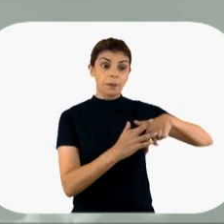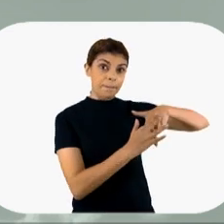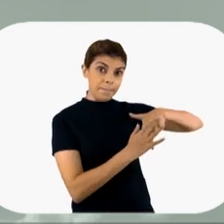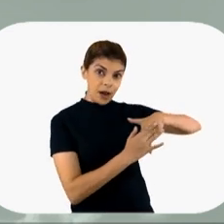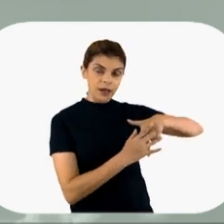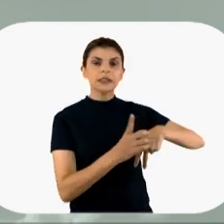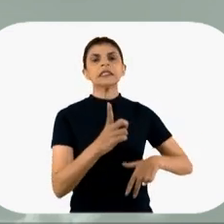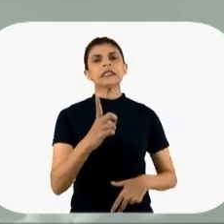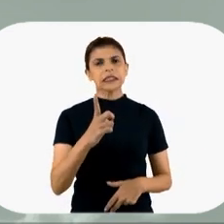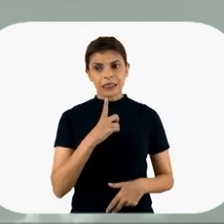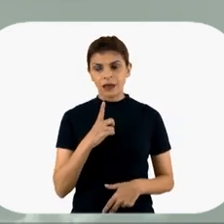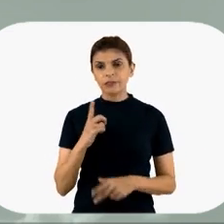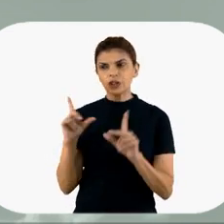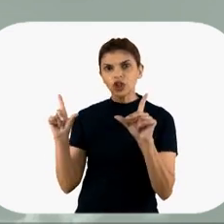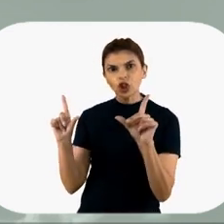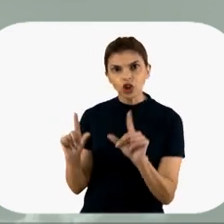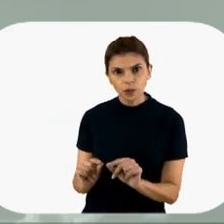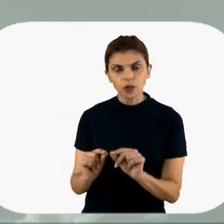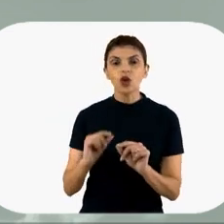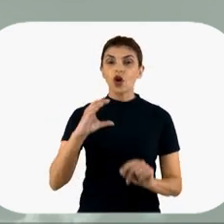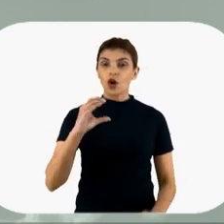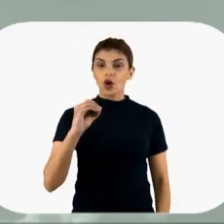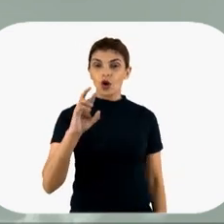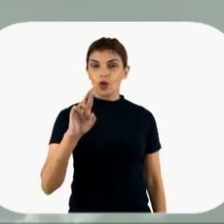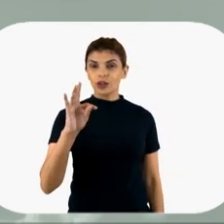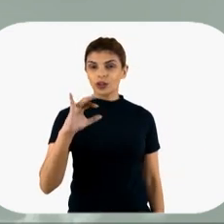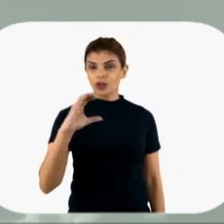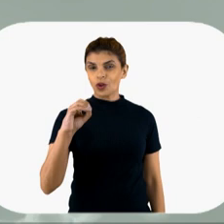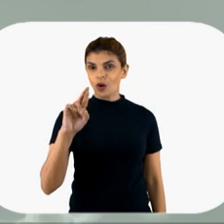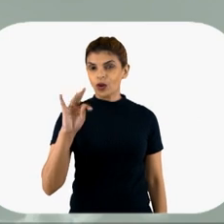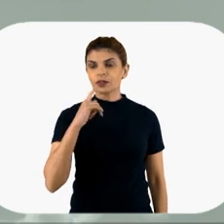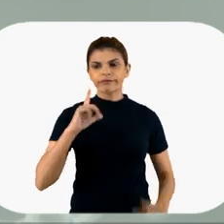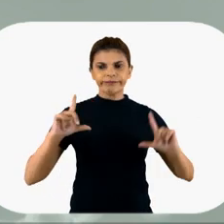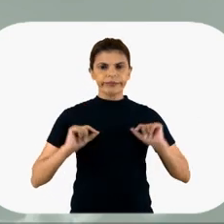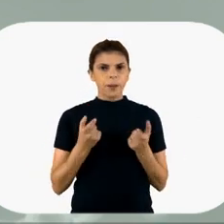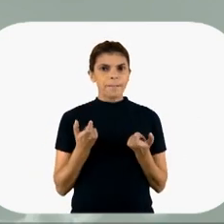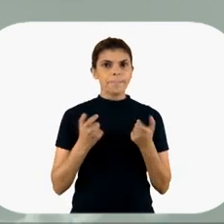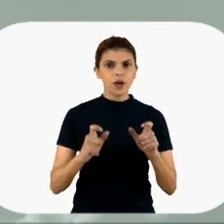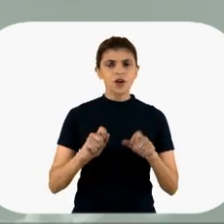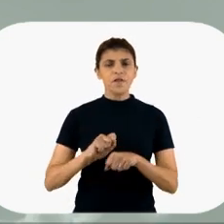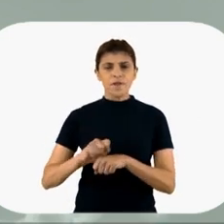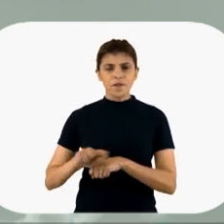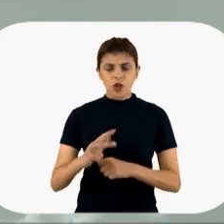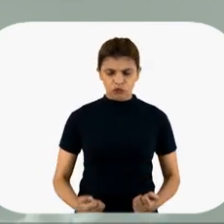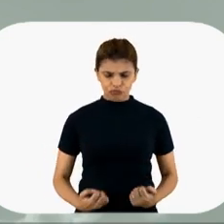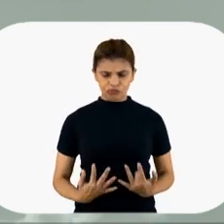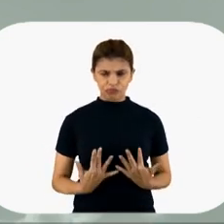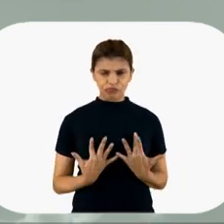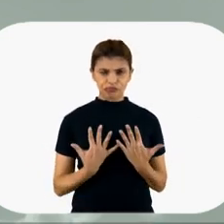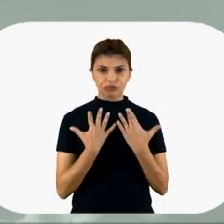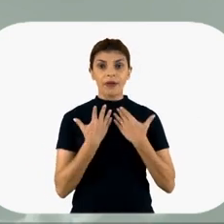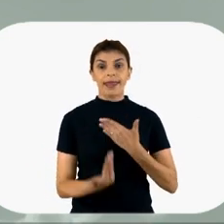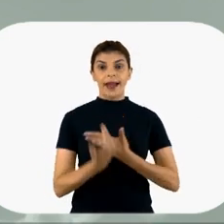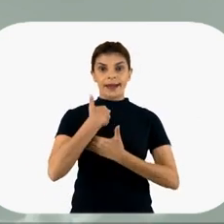O paciente tem linfopenia, você vai dar um corticóide que vai diminuir mais ainda os linfócitos, vai piorar a imunidade do doente e o vírus vai conseguir invadir mais